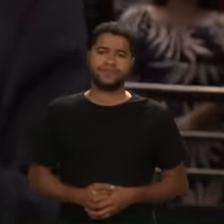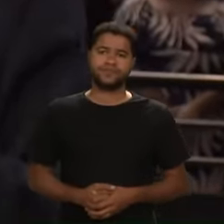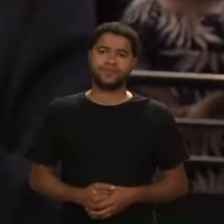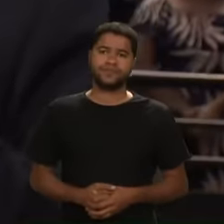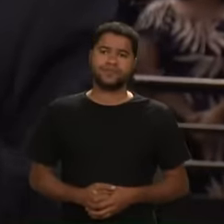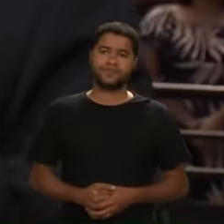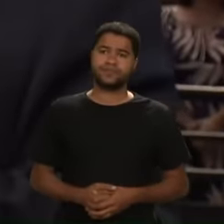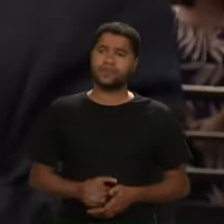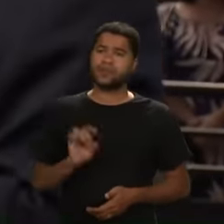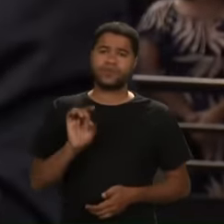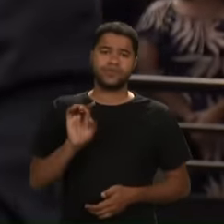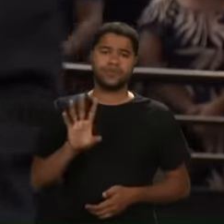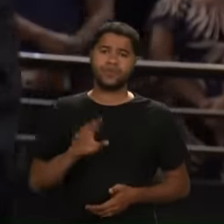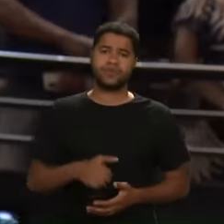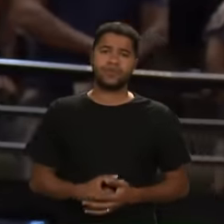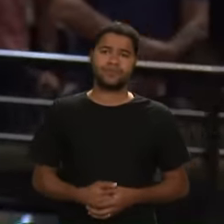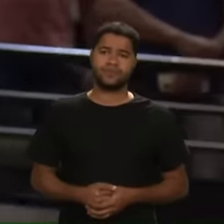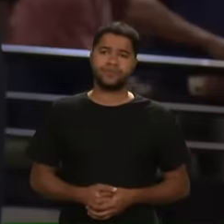Só isso